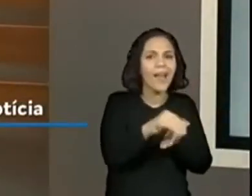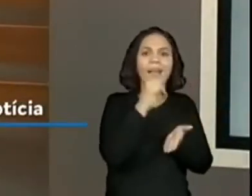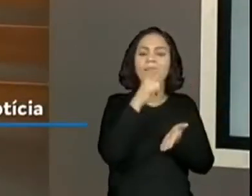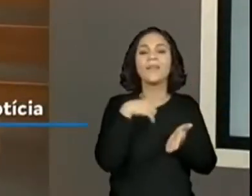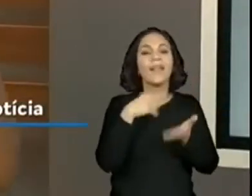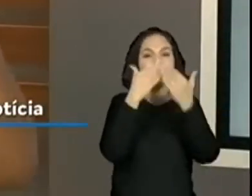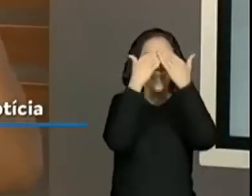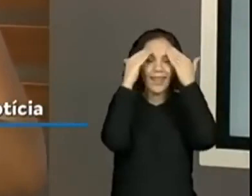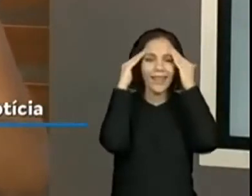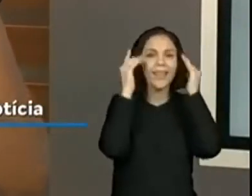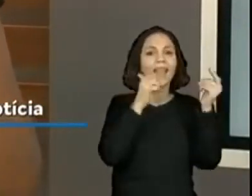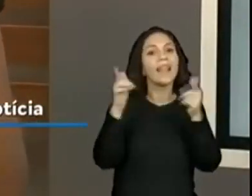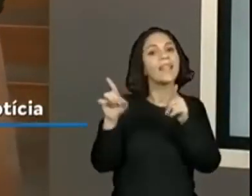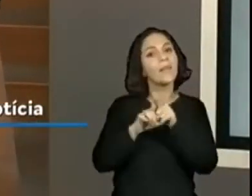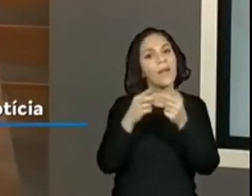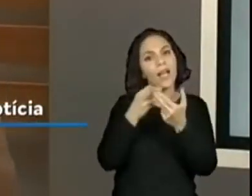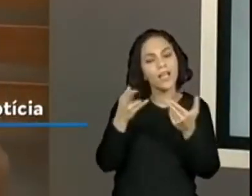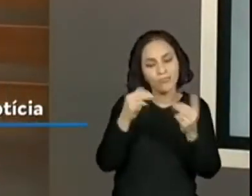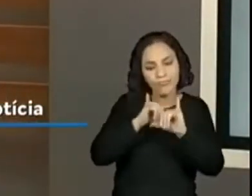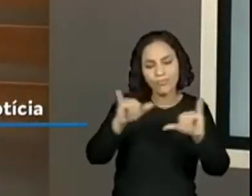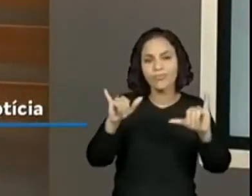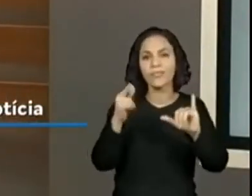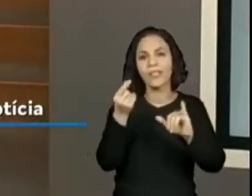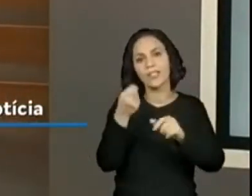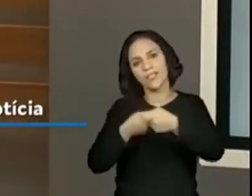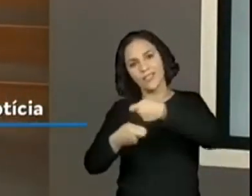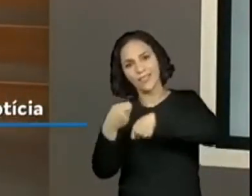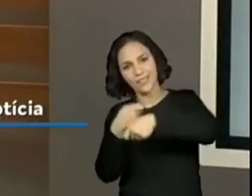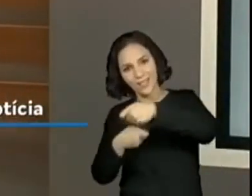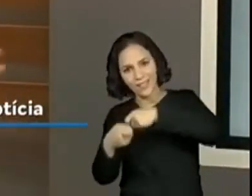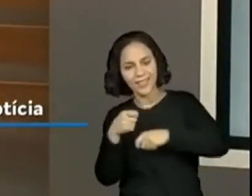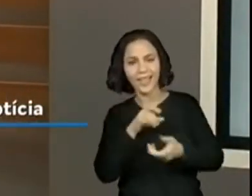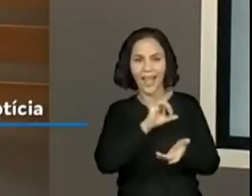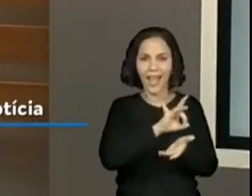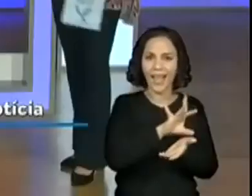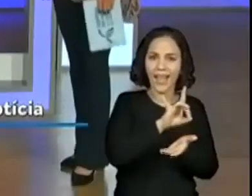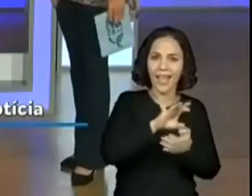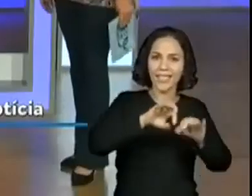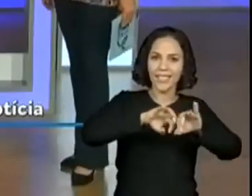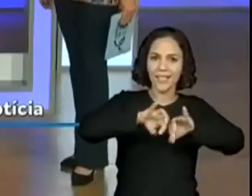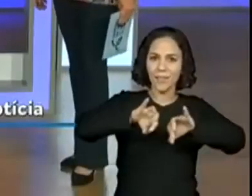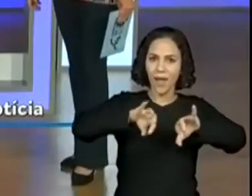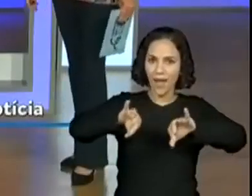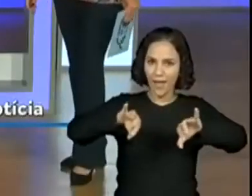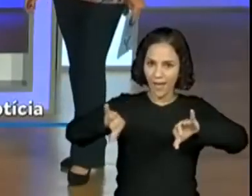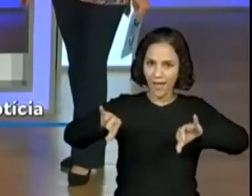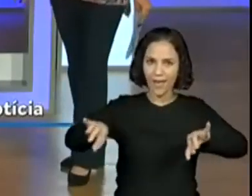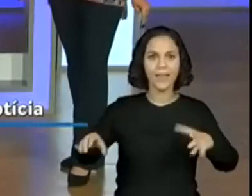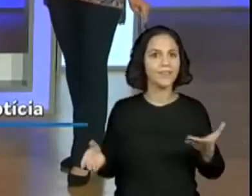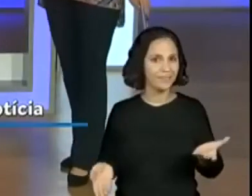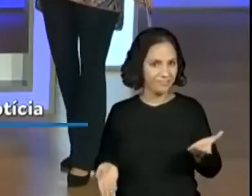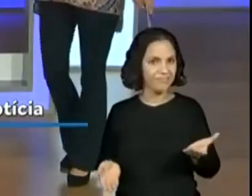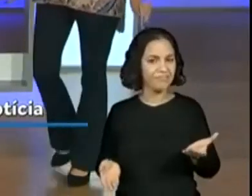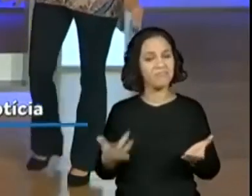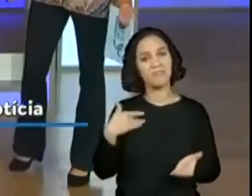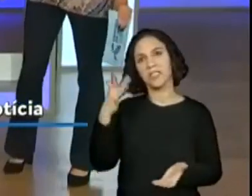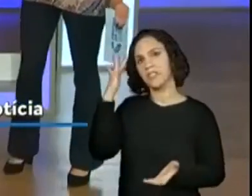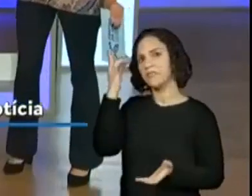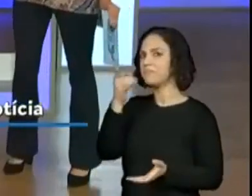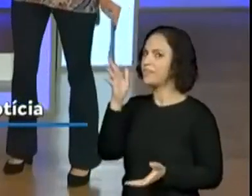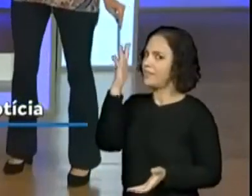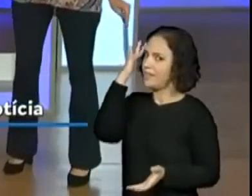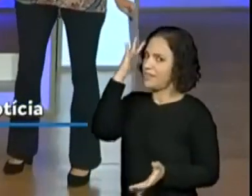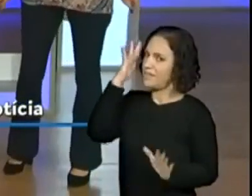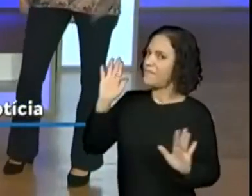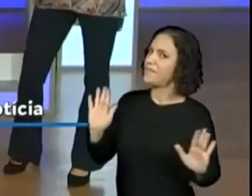entretenimento até notícias de economia, financeira, tudo. Então, acho que eles estão bem craques nisso, né, professora? Acredito que sim. A gente